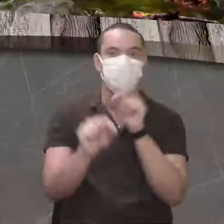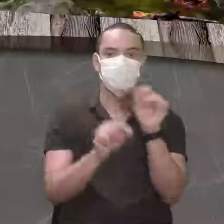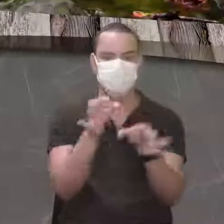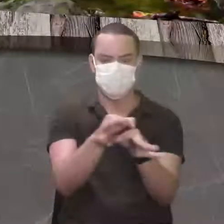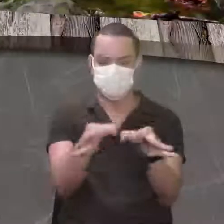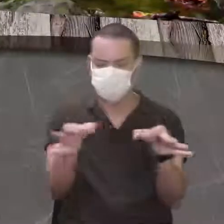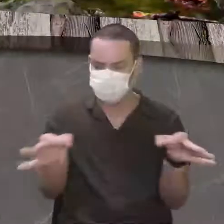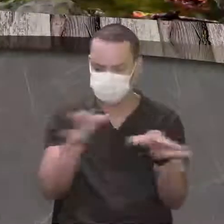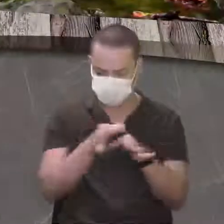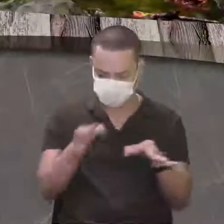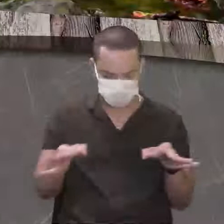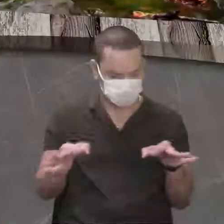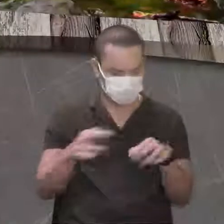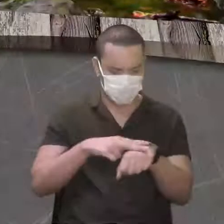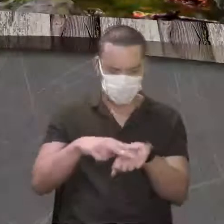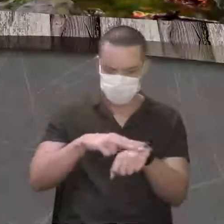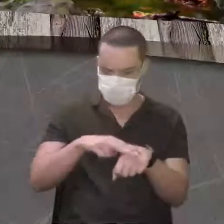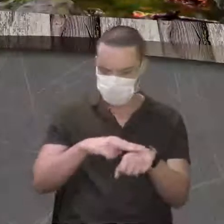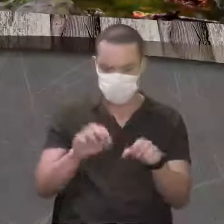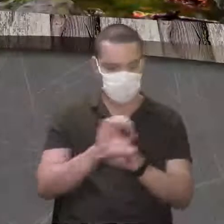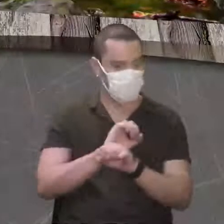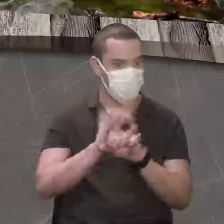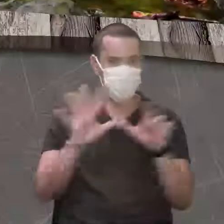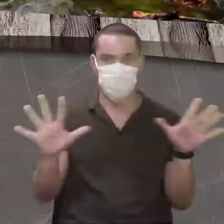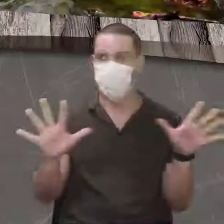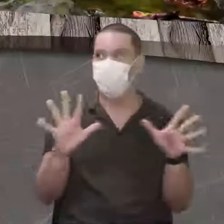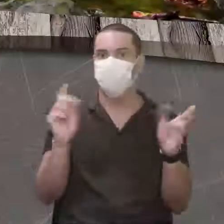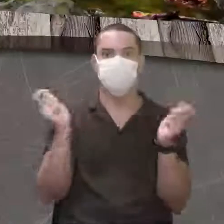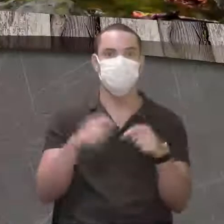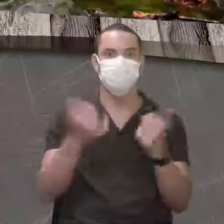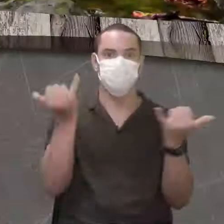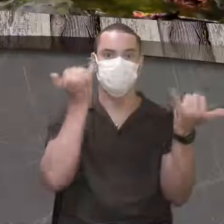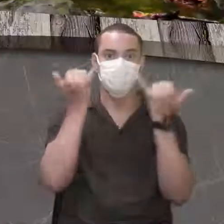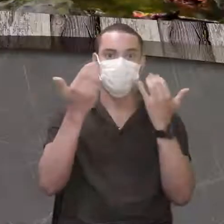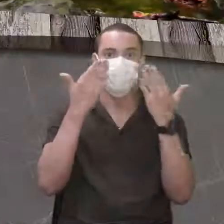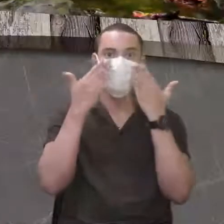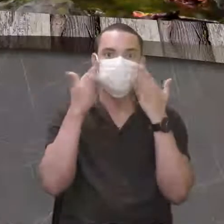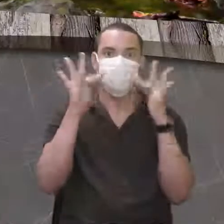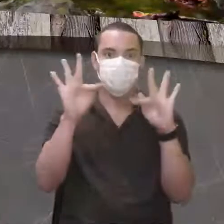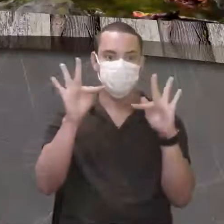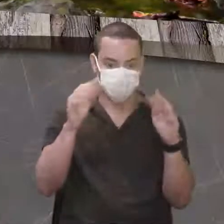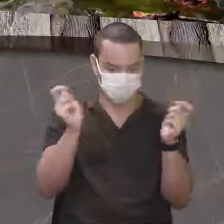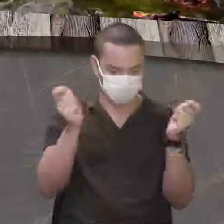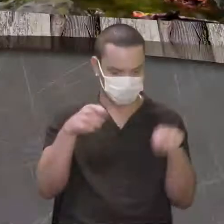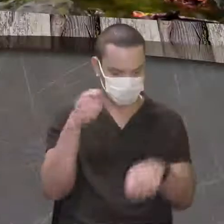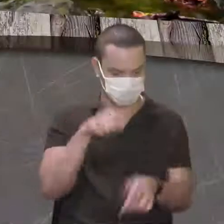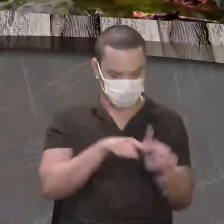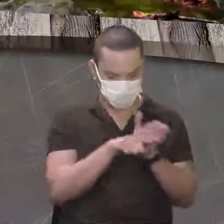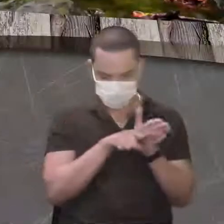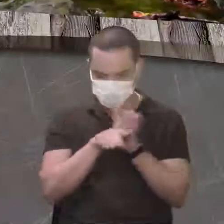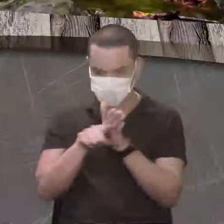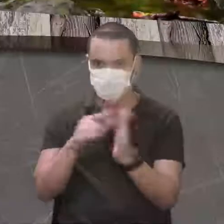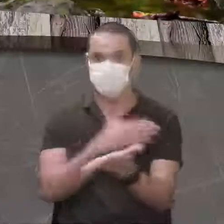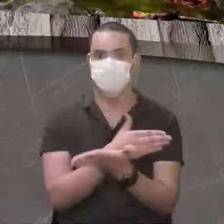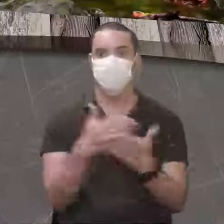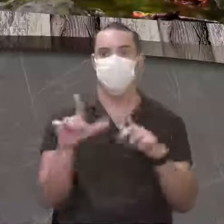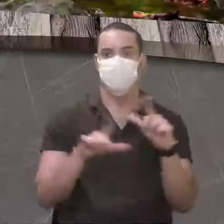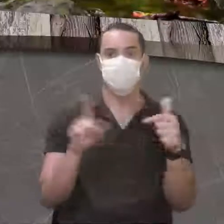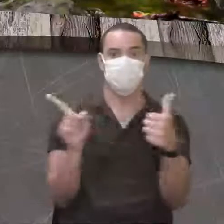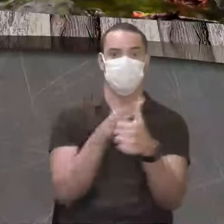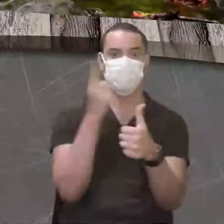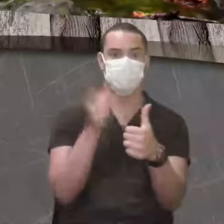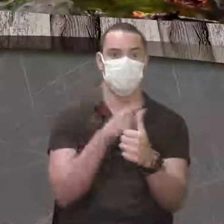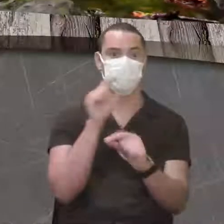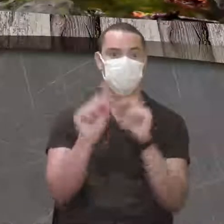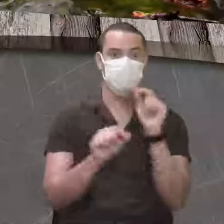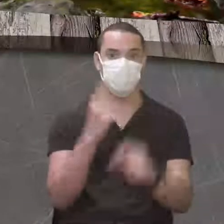características bem claras, bem evidentes, fenotípicas. E aí, ele começou a trabalhar primeiramente com